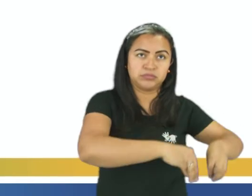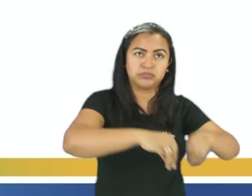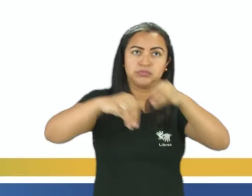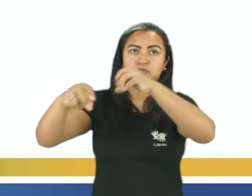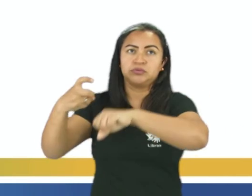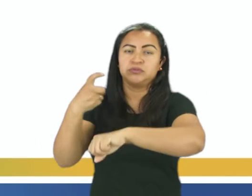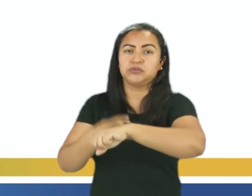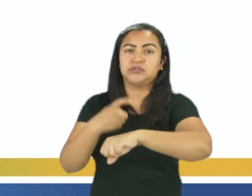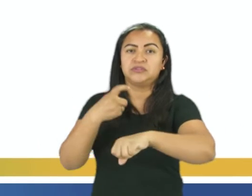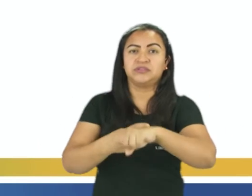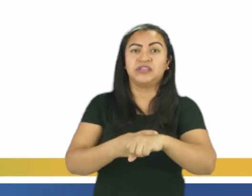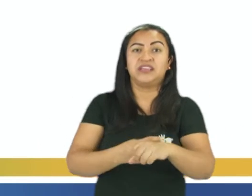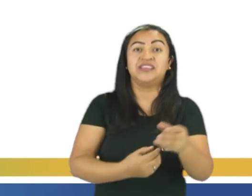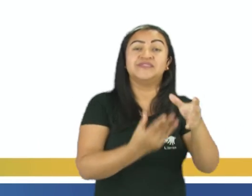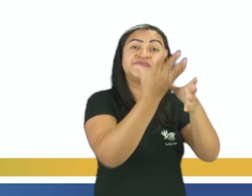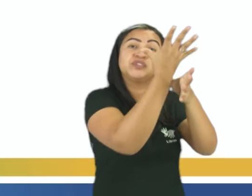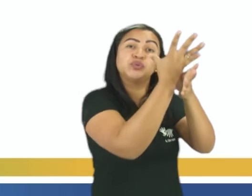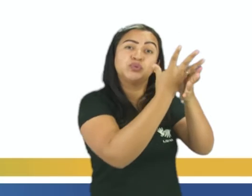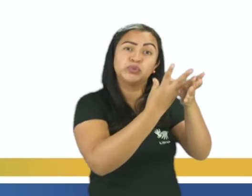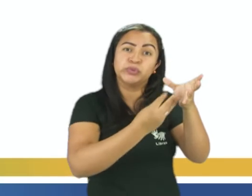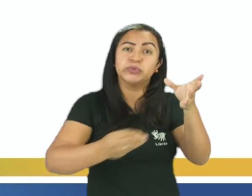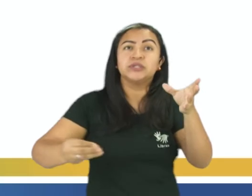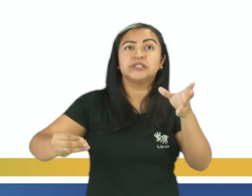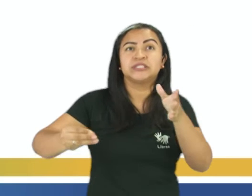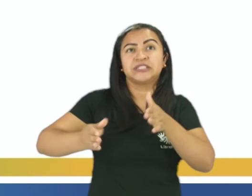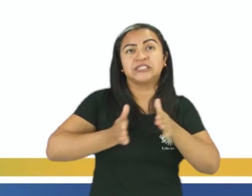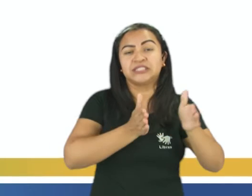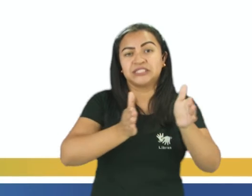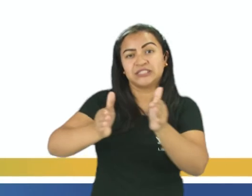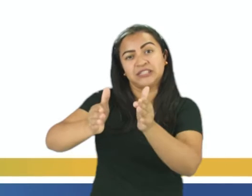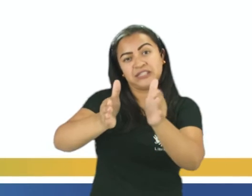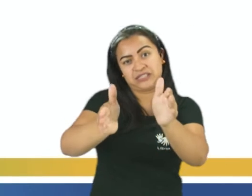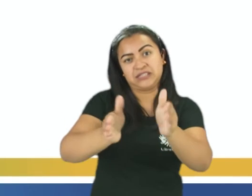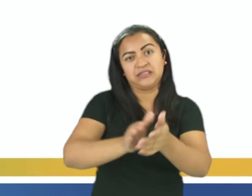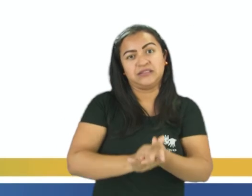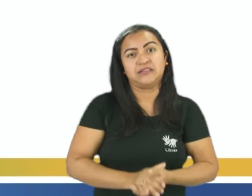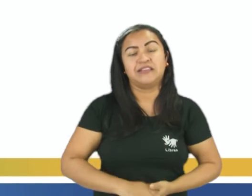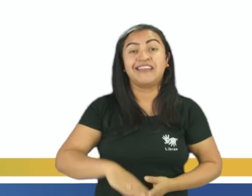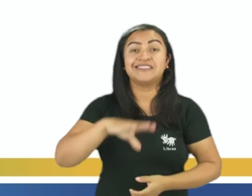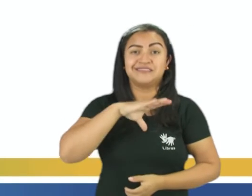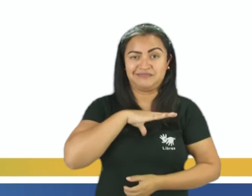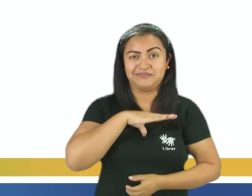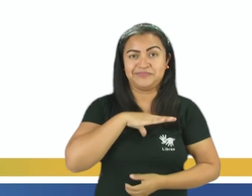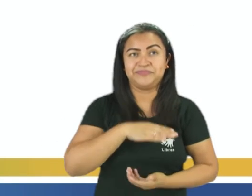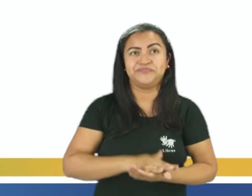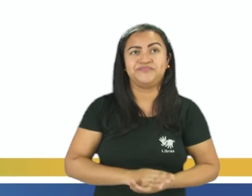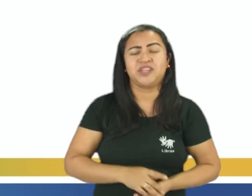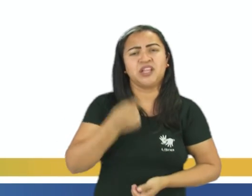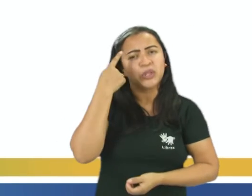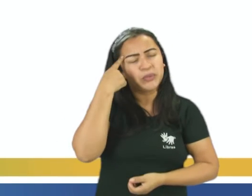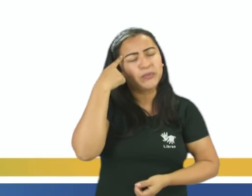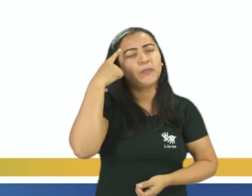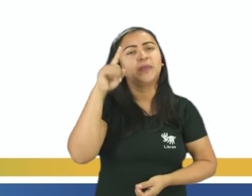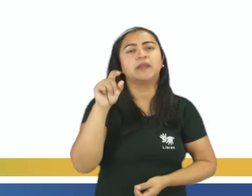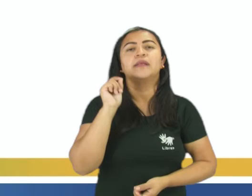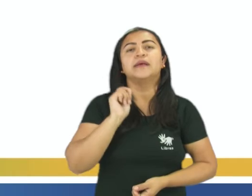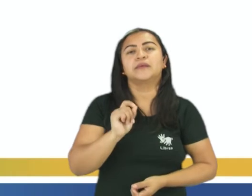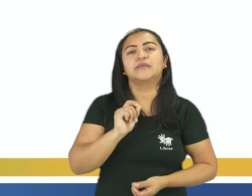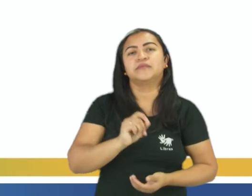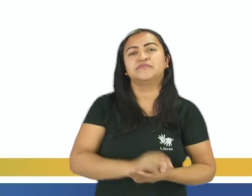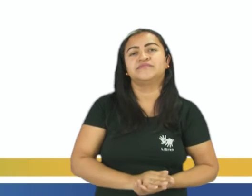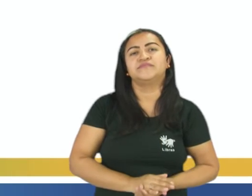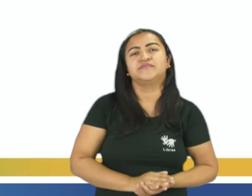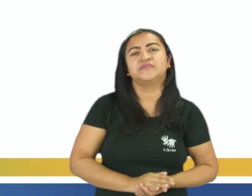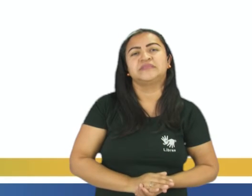drenagem das águas pluviais urbanas. Como eu falei para vocês, então, a ideia desse, desse plano, ele possui um